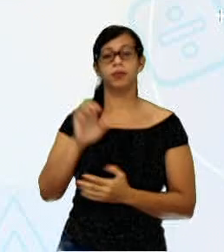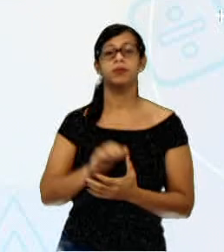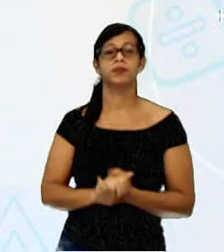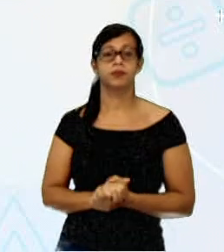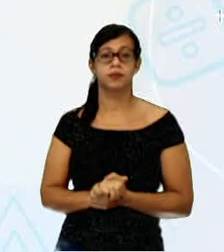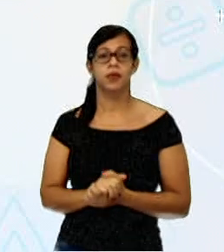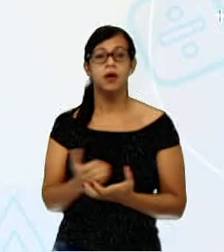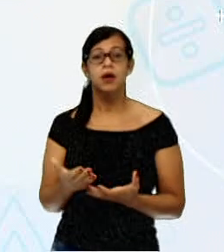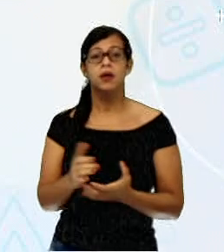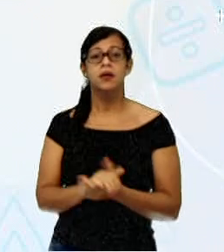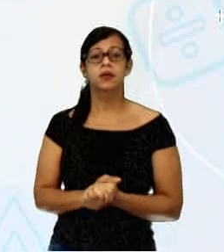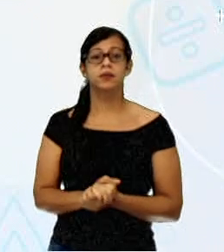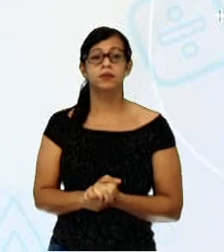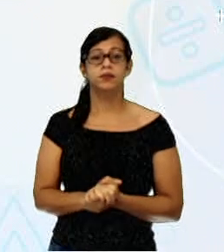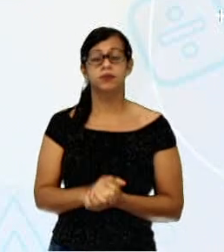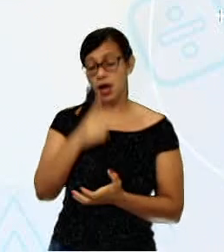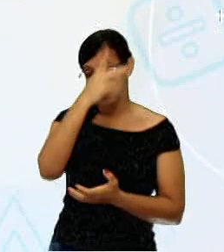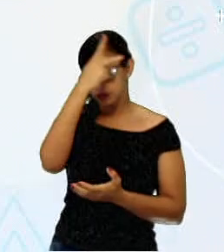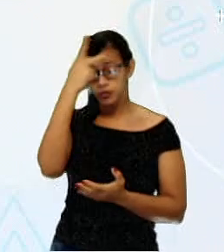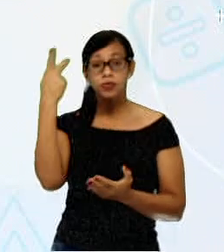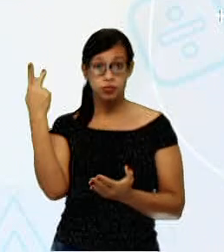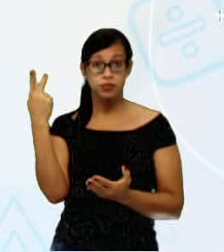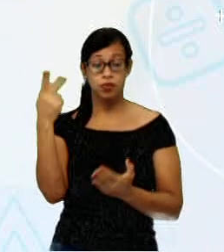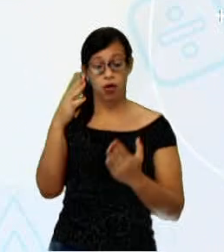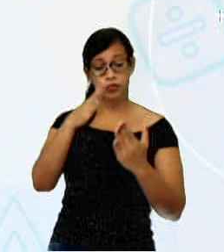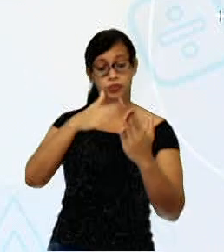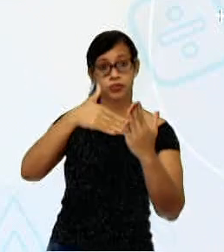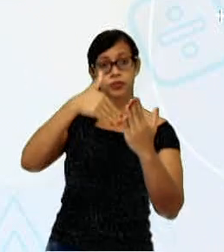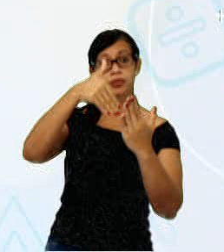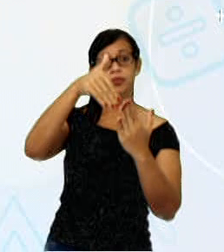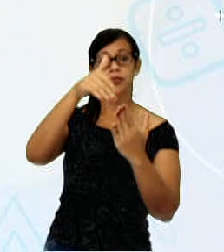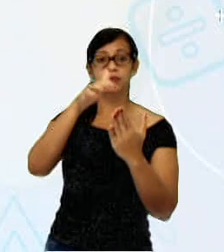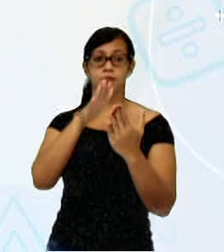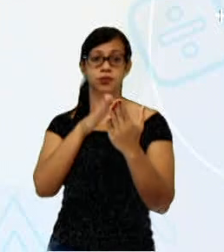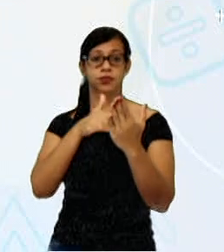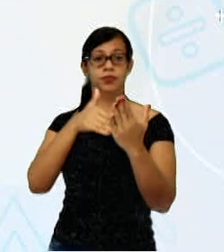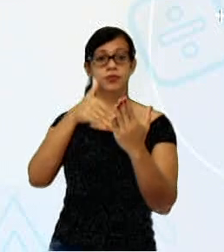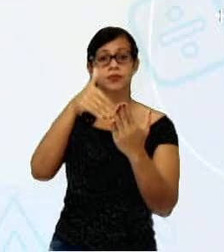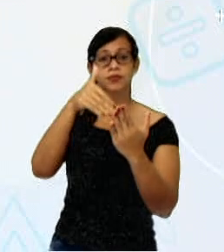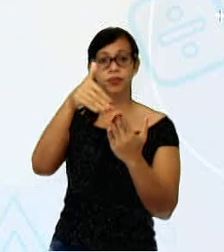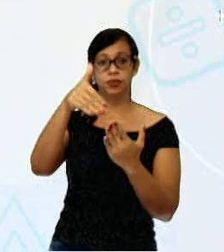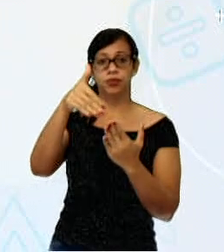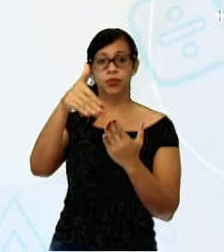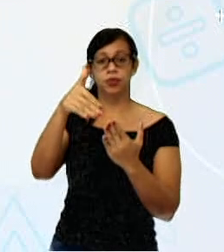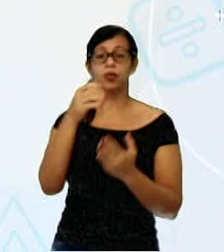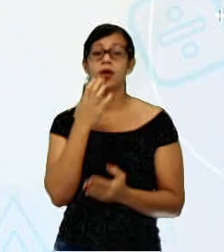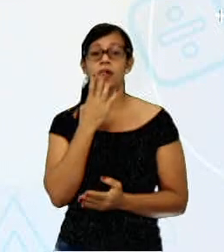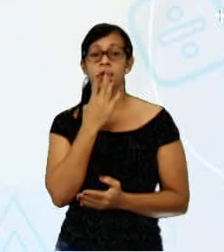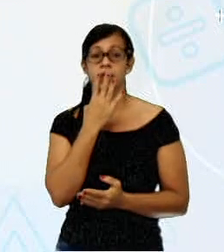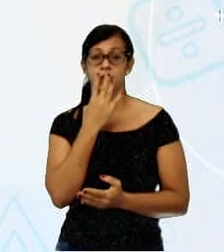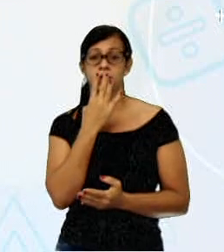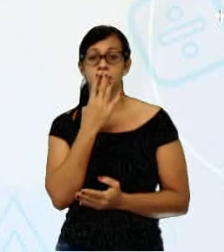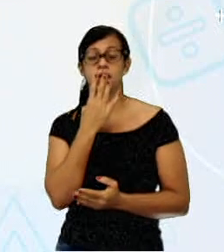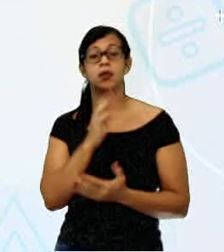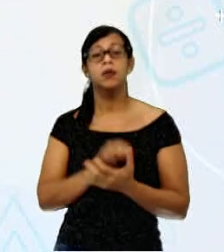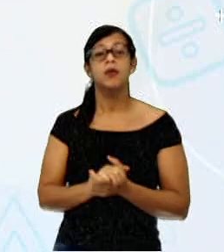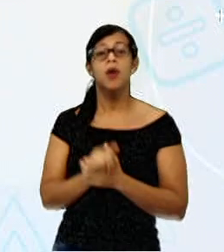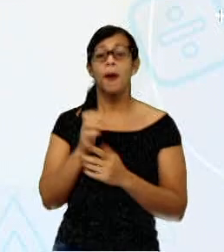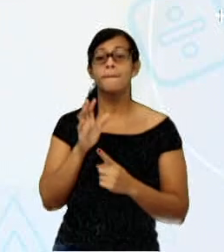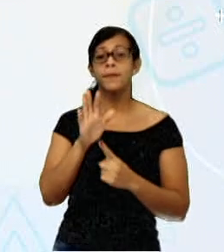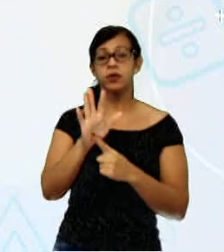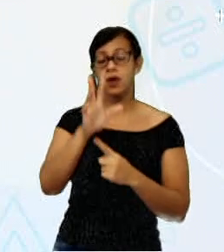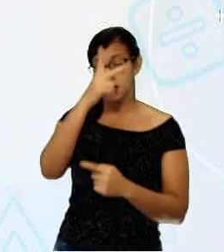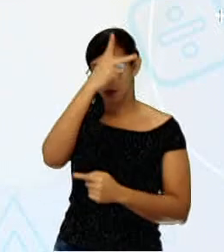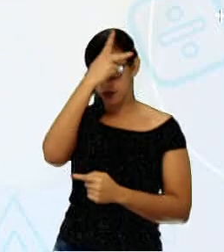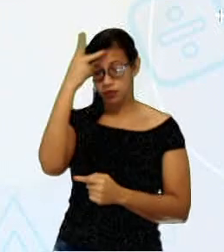apresentam a ideia de que a produção do ser humano na arte ou em qualquer outra atividade, deve ter profunda ligação com a